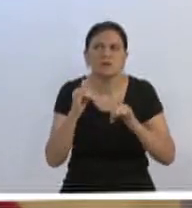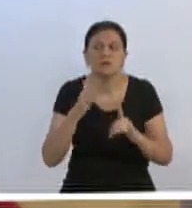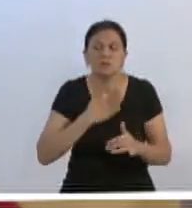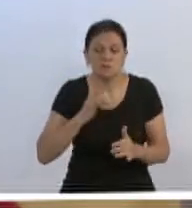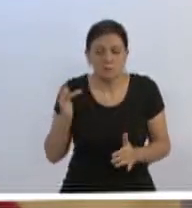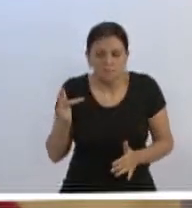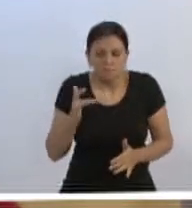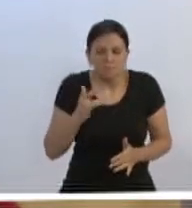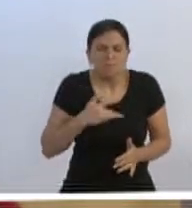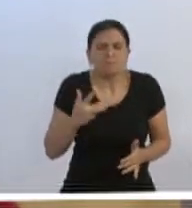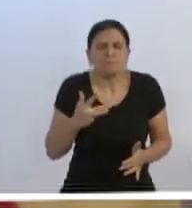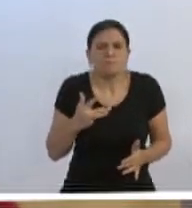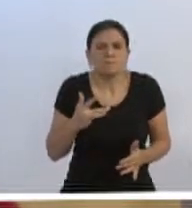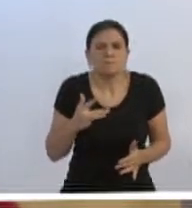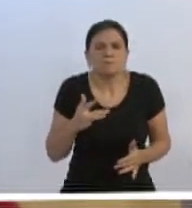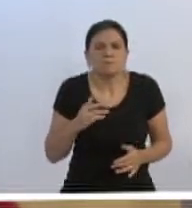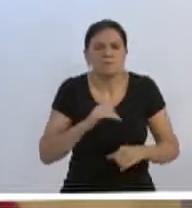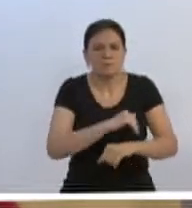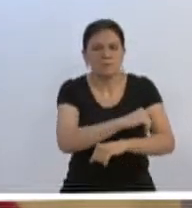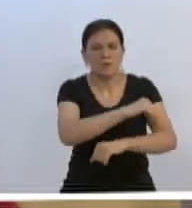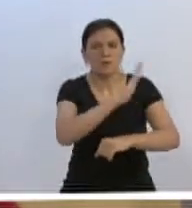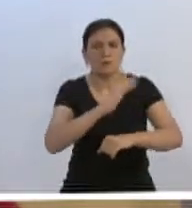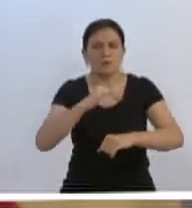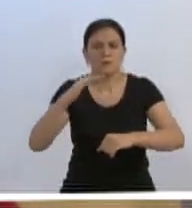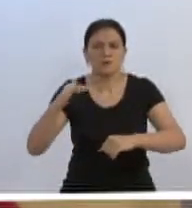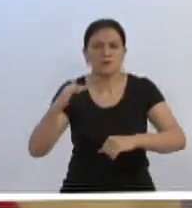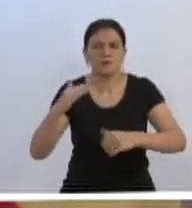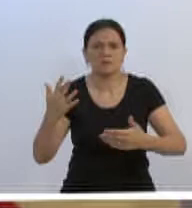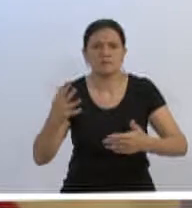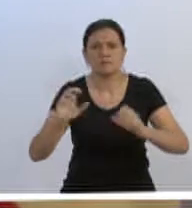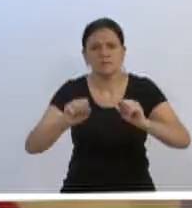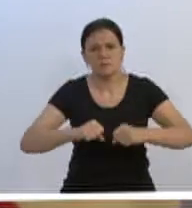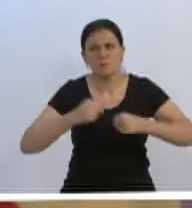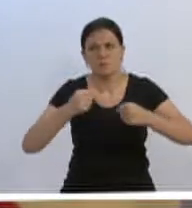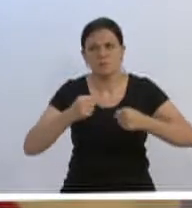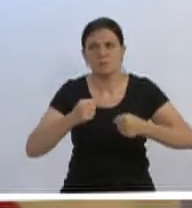fundo. Força, Brumadinho. Vamos acompanhar esse vídeo.